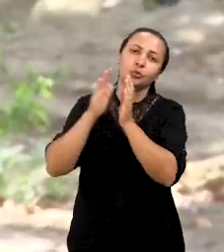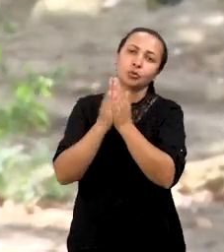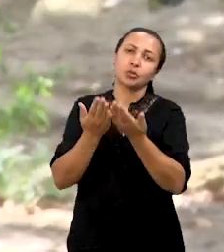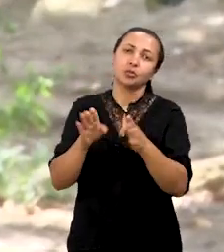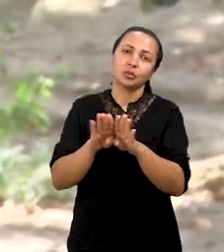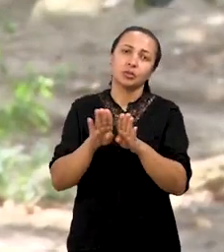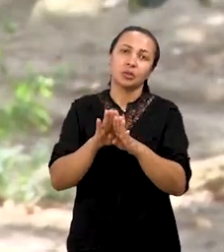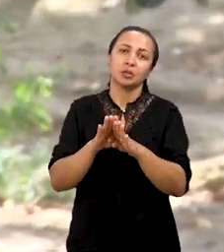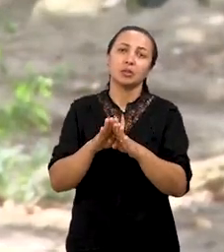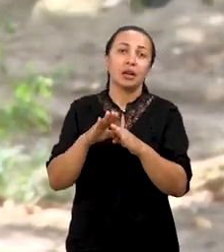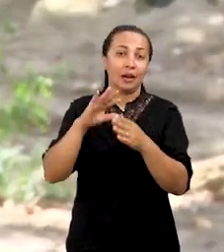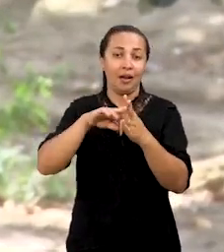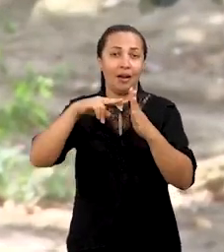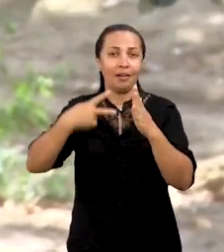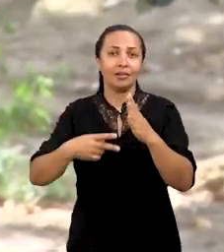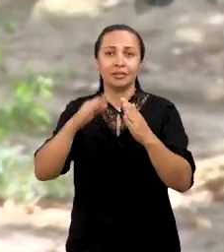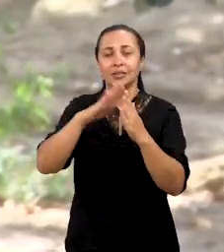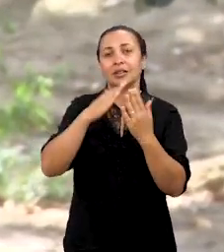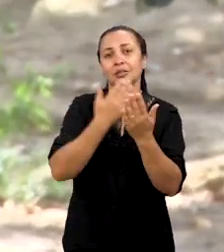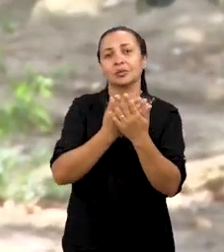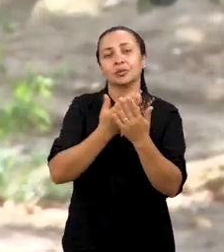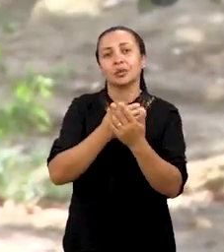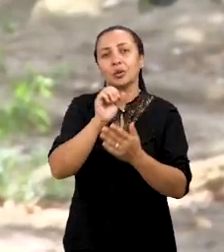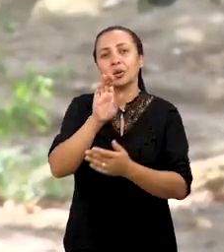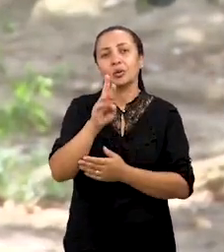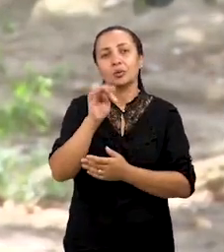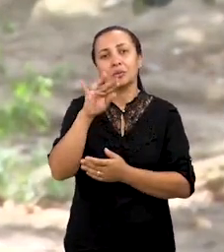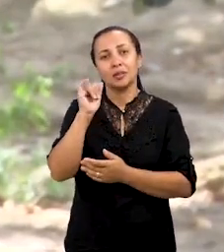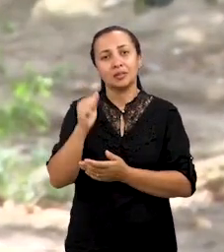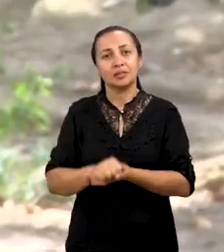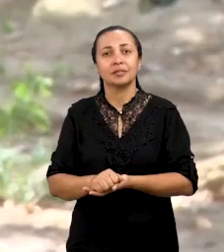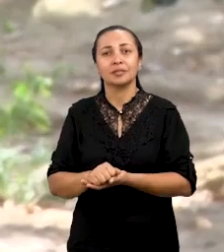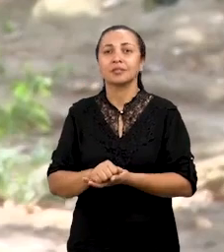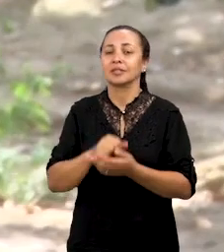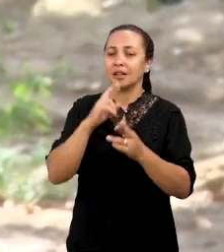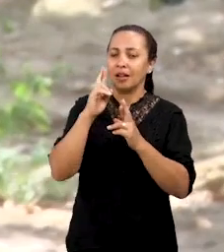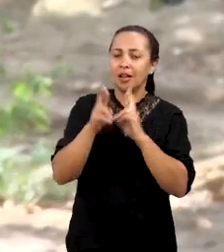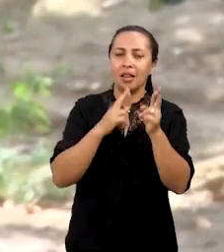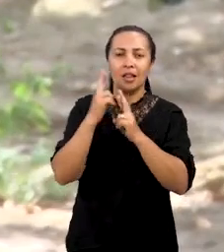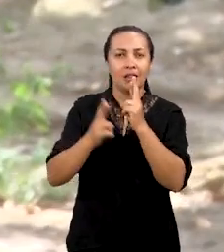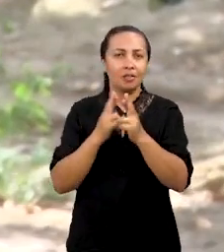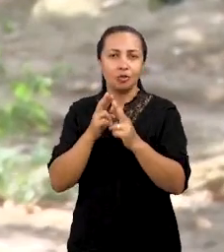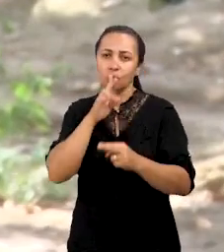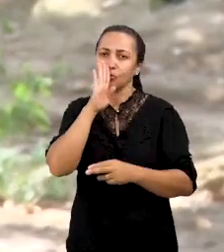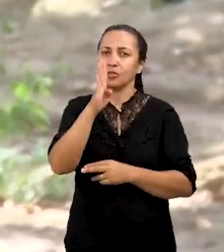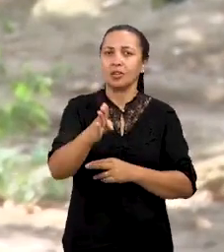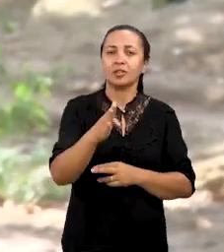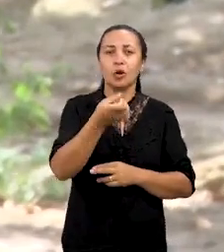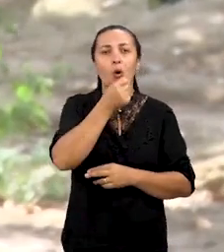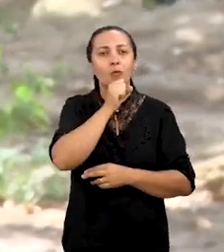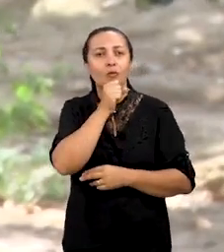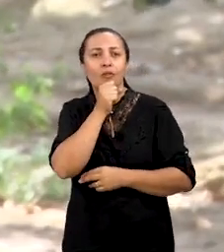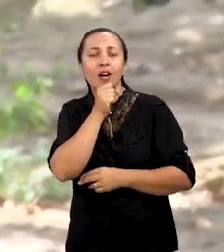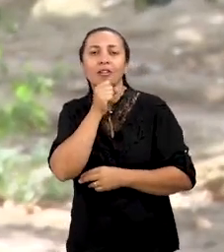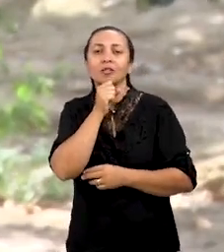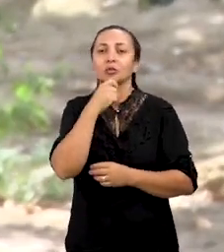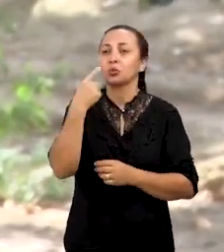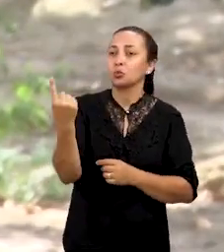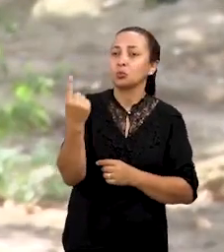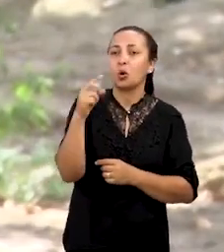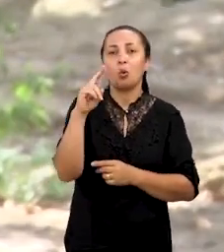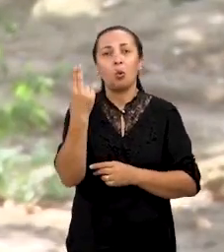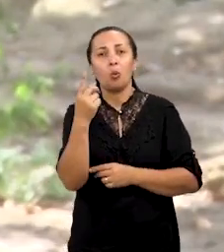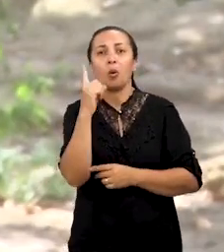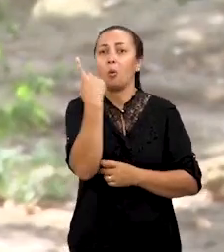Escola como Betina, ele tem a ancestralidade, a relação direta com os mais velhos, com as avós, tanto uma como a outra,